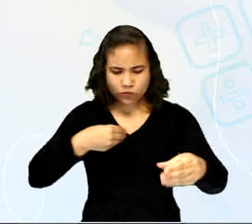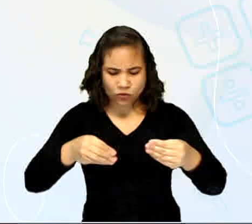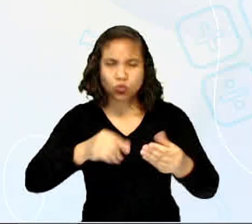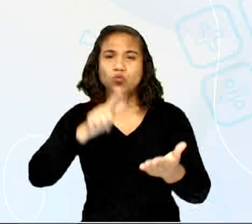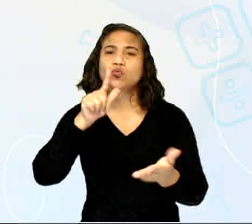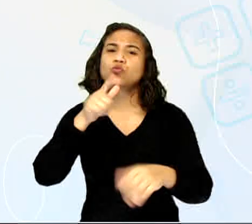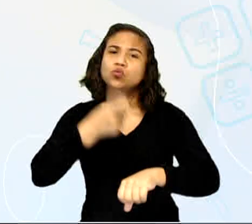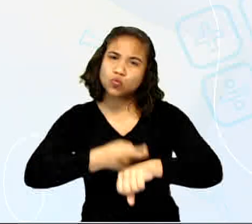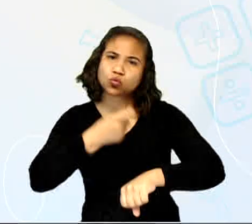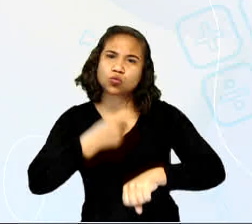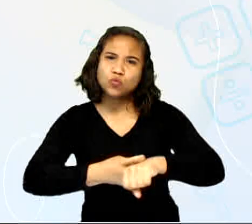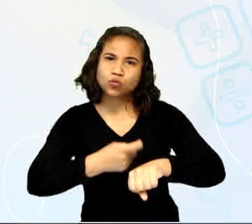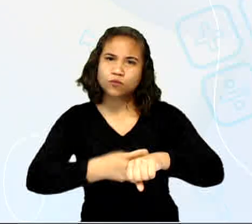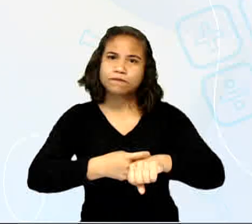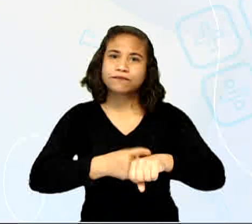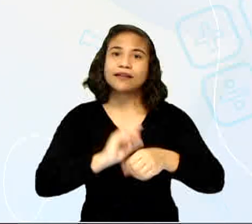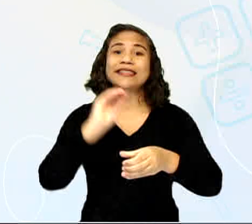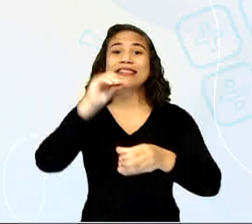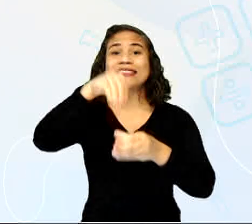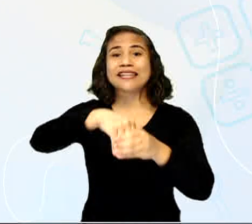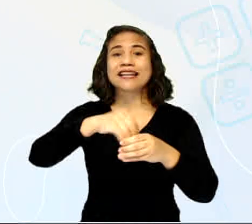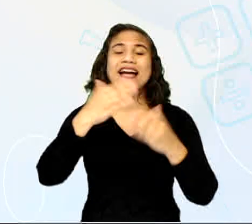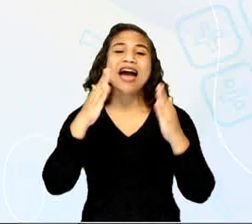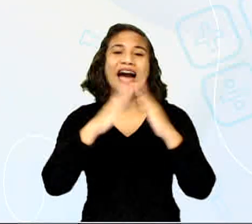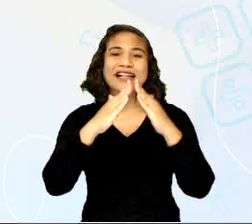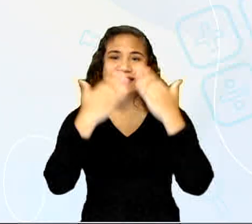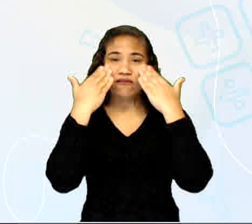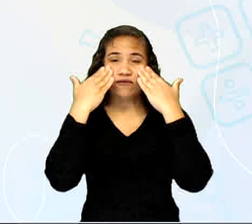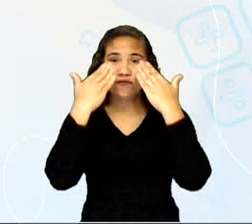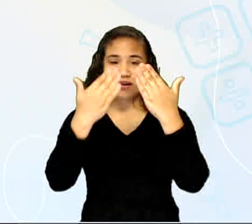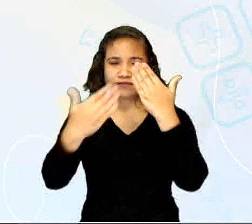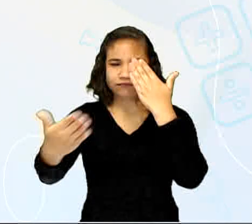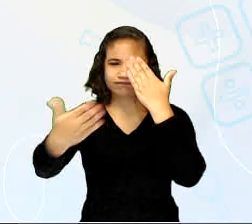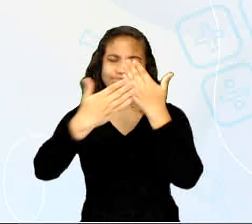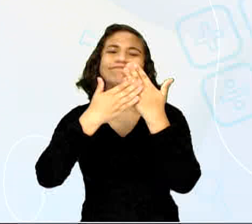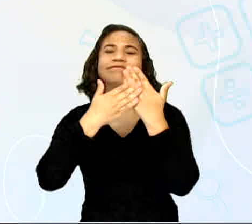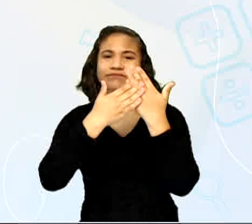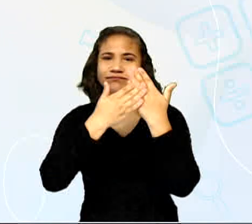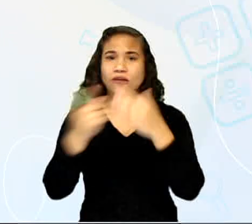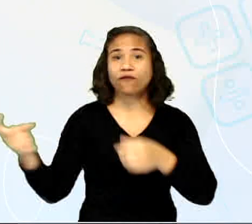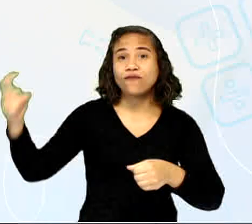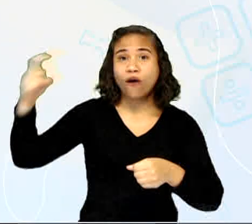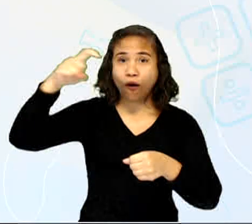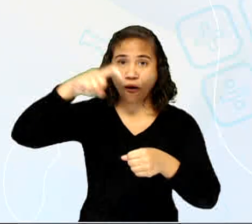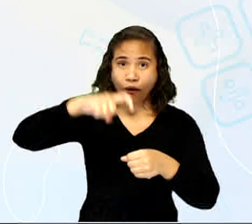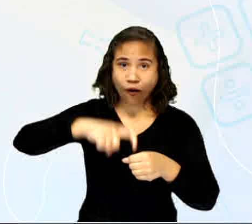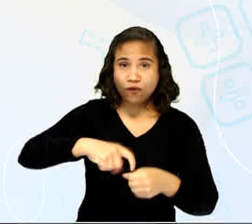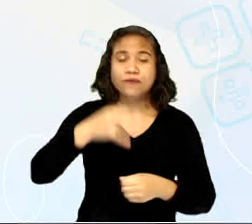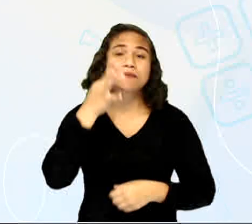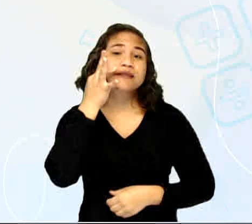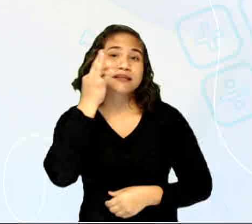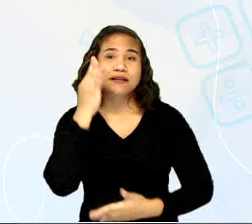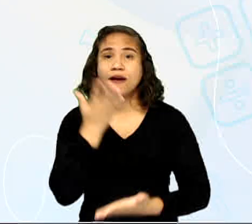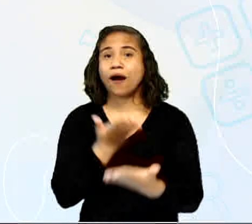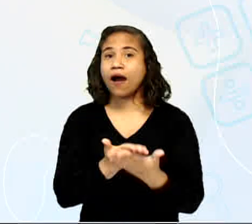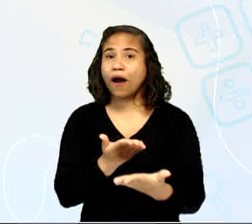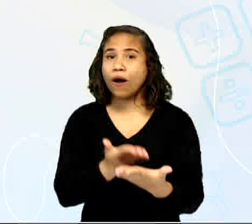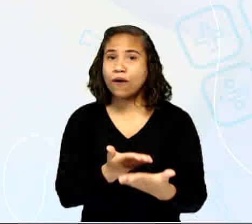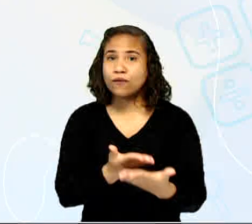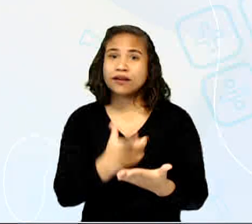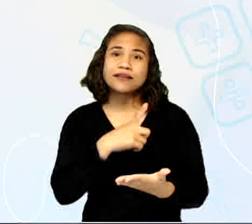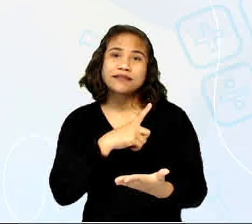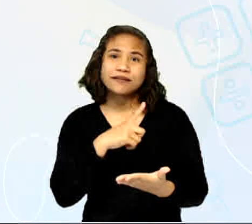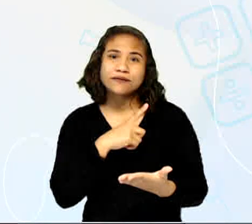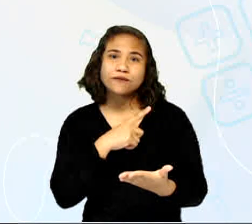fixe-o na entrada de sua casa. Ao voltar às aulas presenciais, jogue